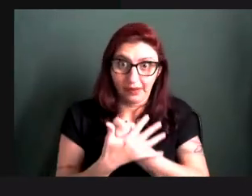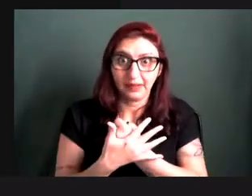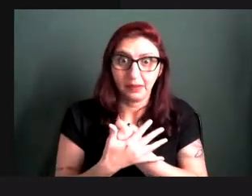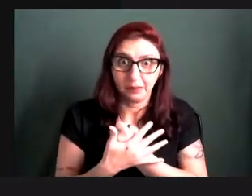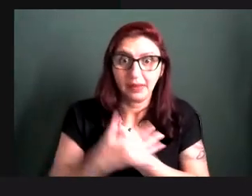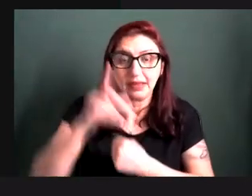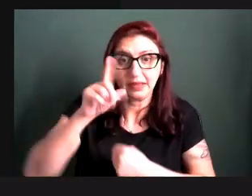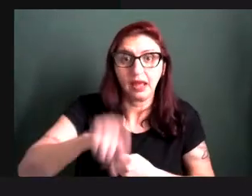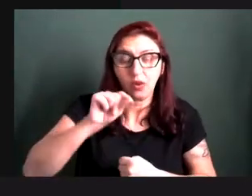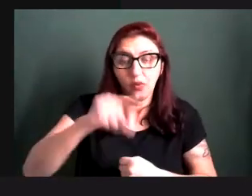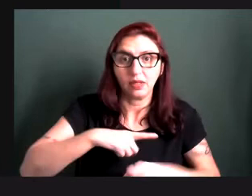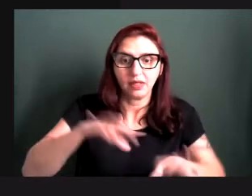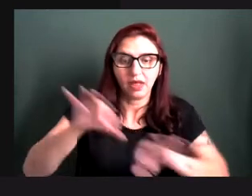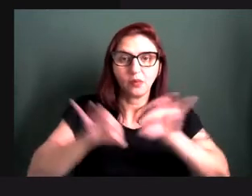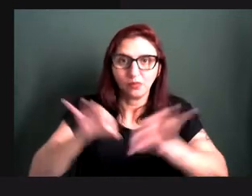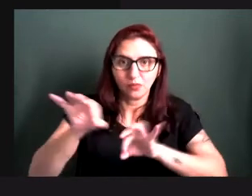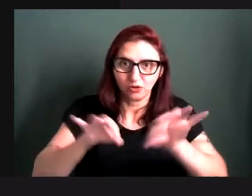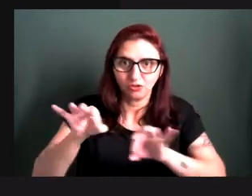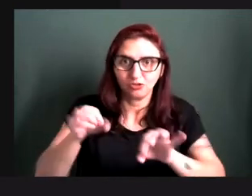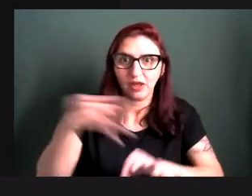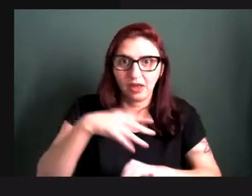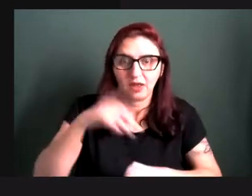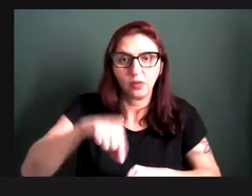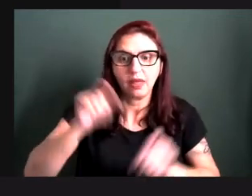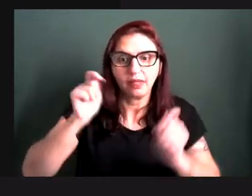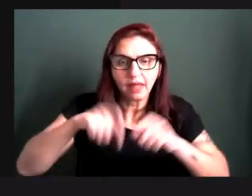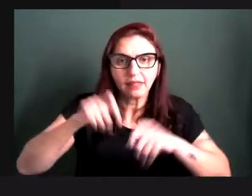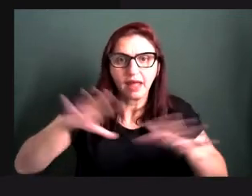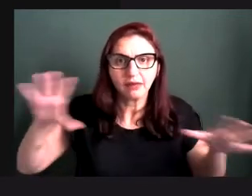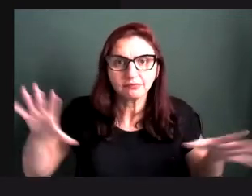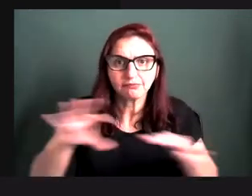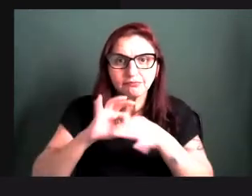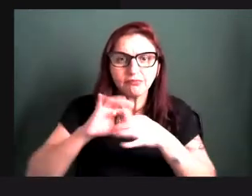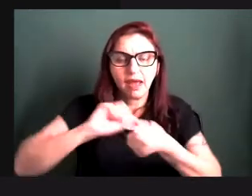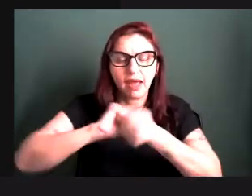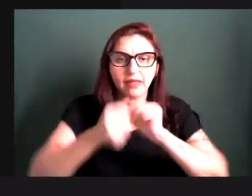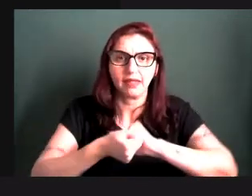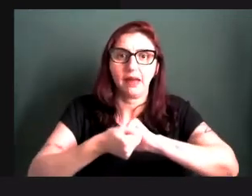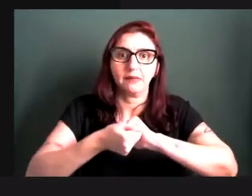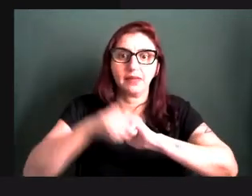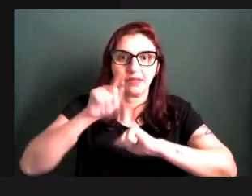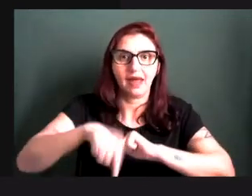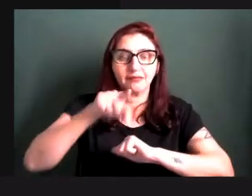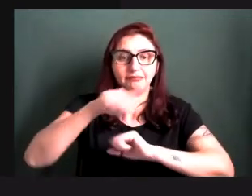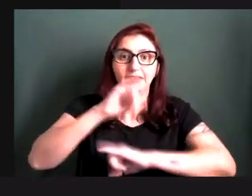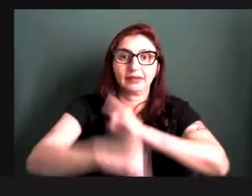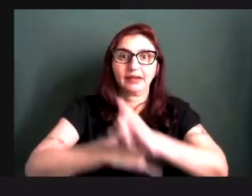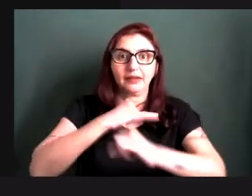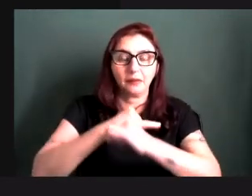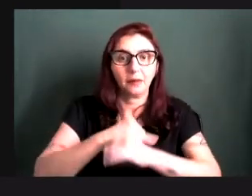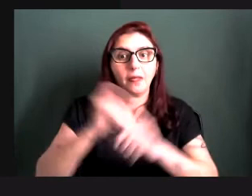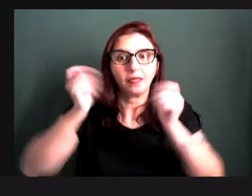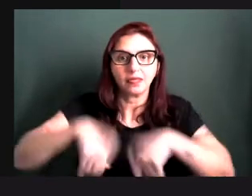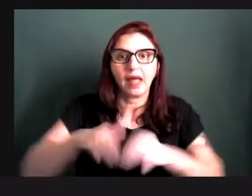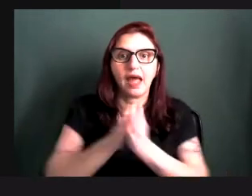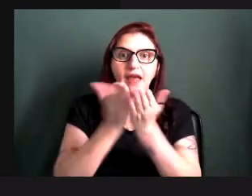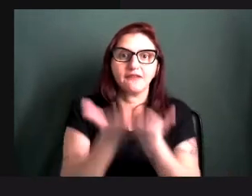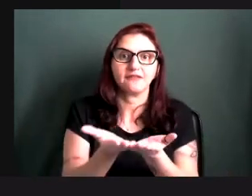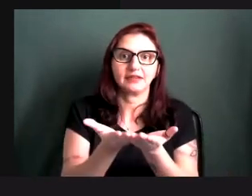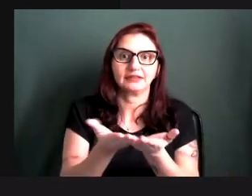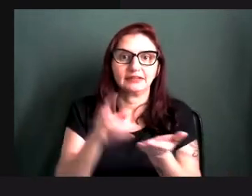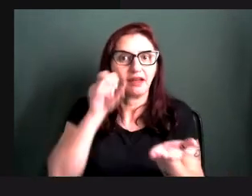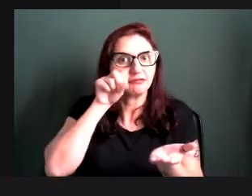né, era um outro projeto e acabamos assimilando e nos adaptando à internet e virou uma revista virtual.